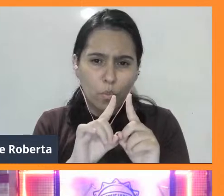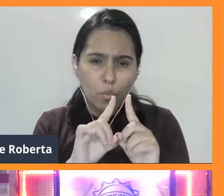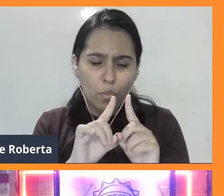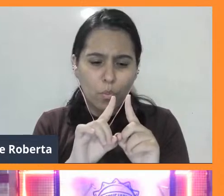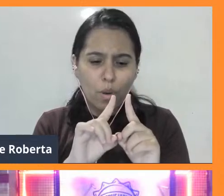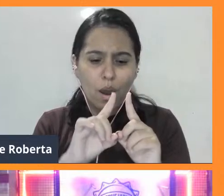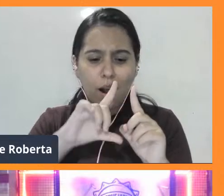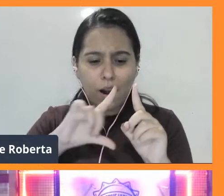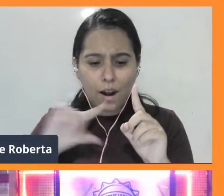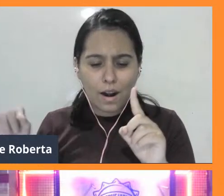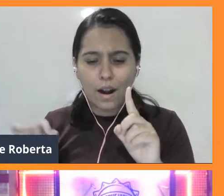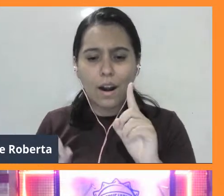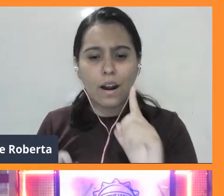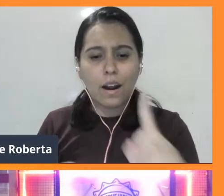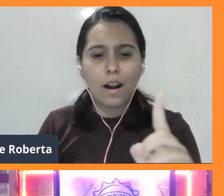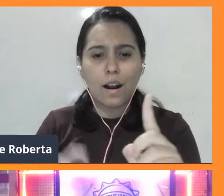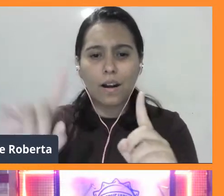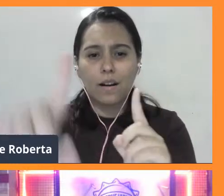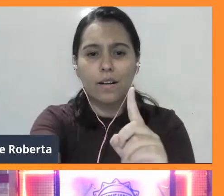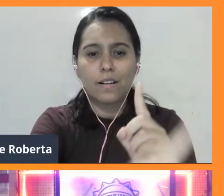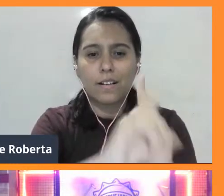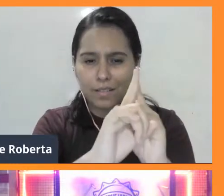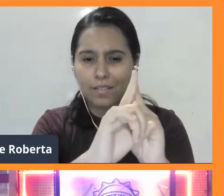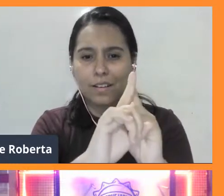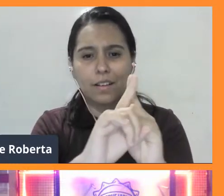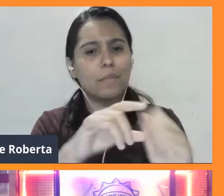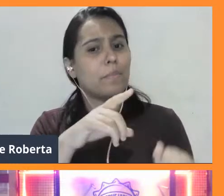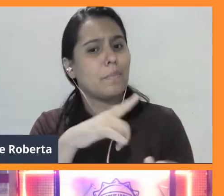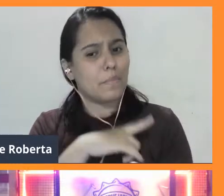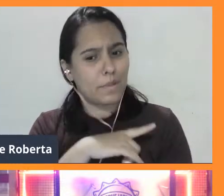Mas existe esse lance de fidelidade. Responsabilidade. Exatamente.